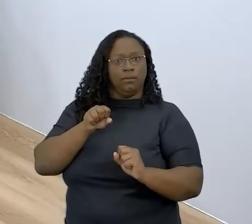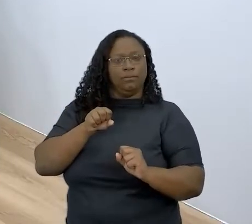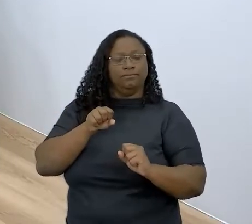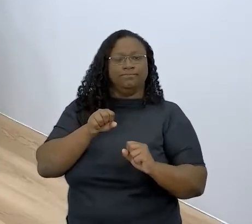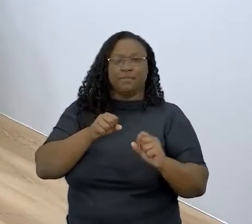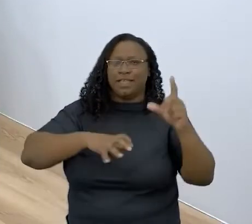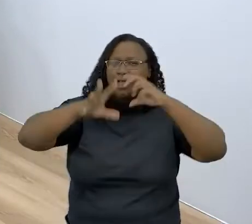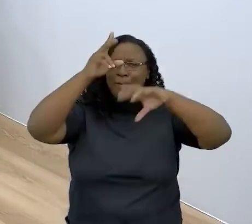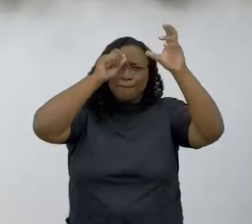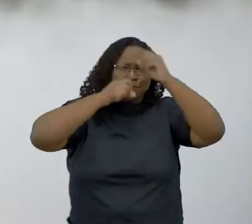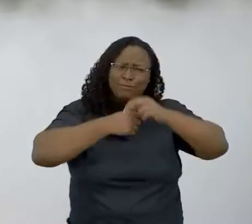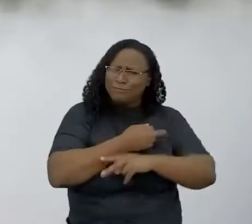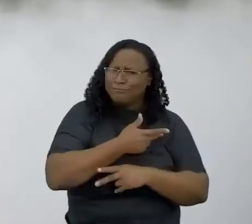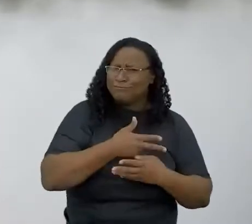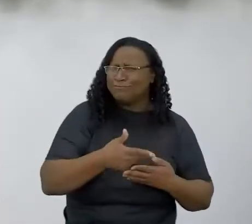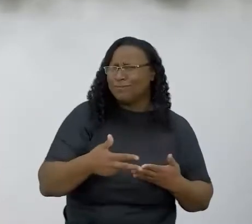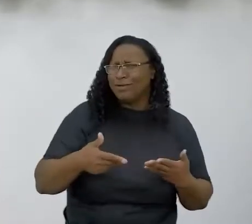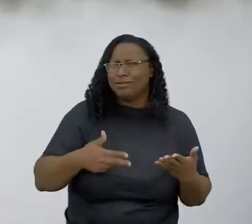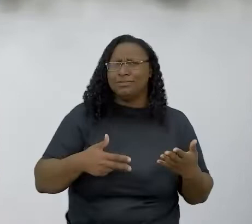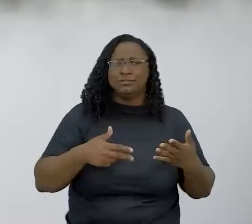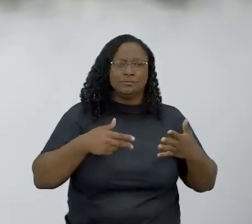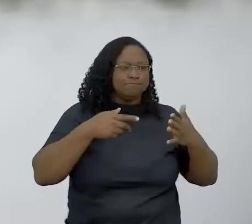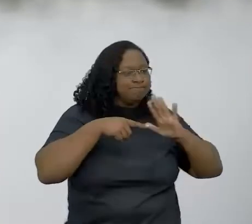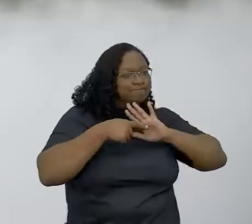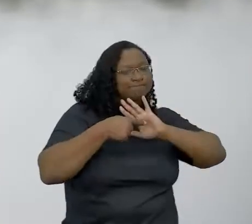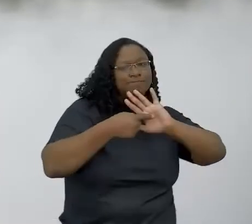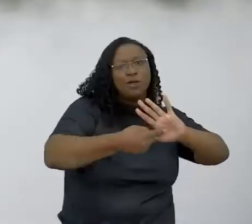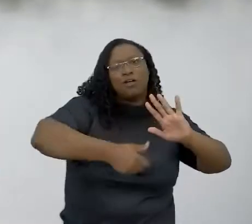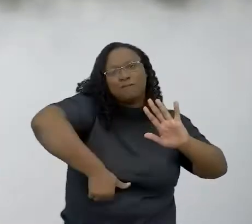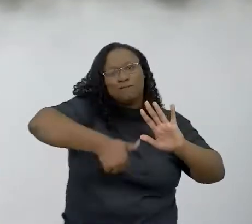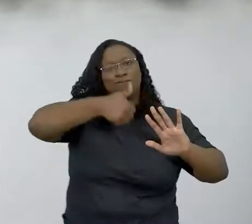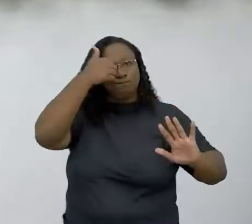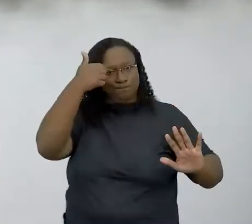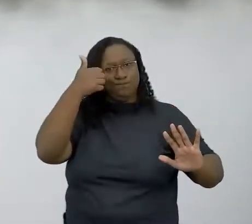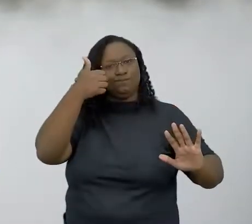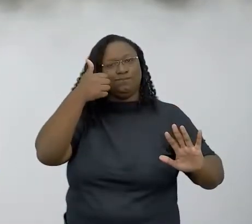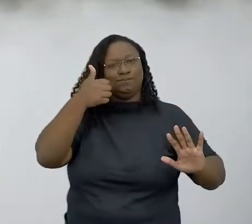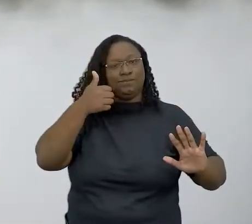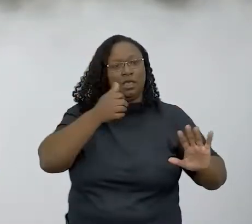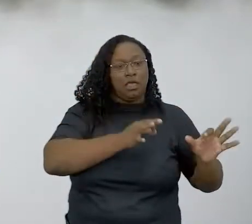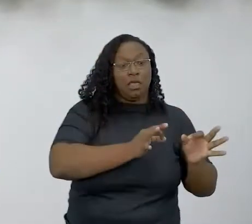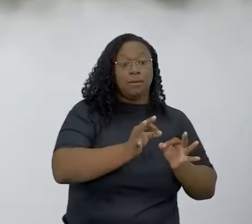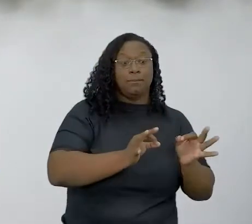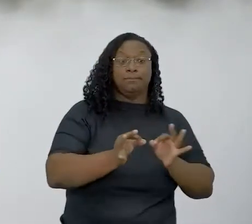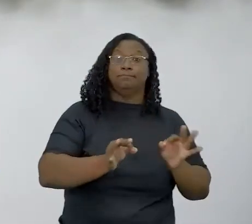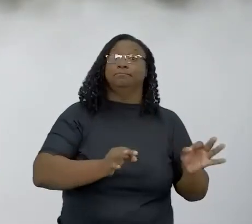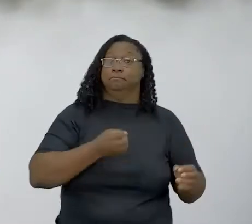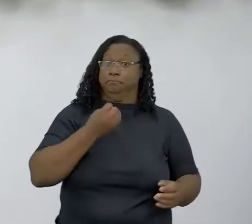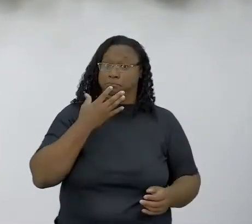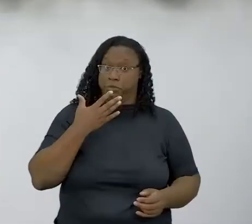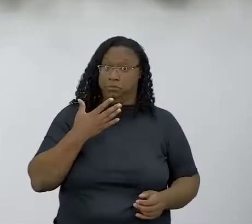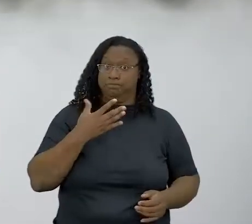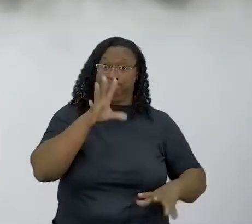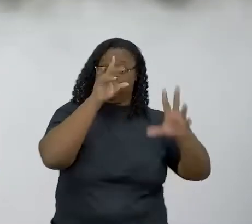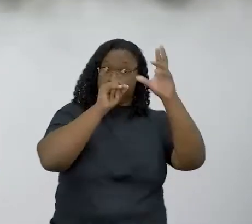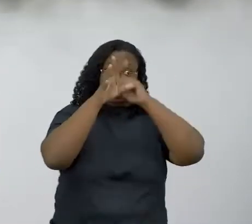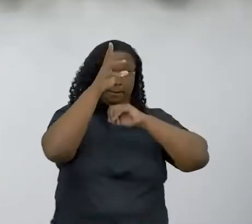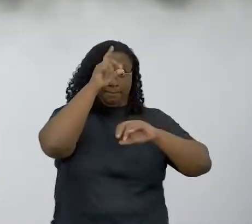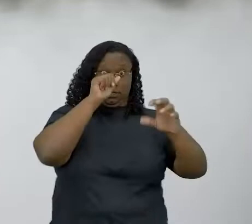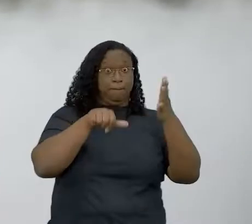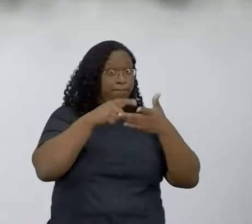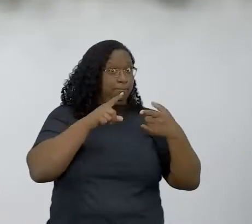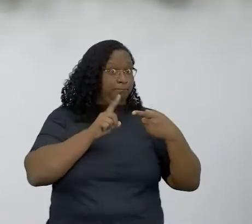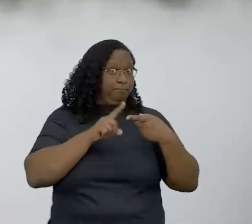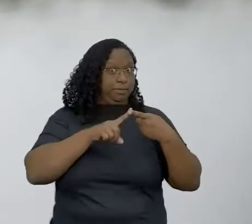coisas para conseguir entregar um resultado. E o planejamento, ele foi fundamental. Então, assim, primeiro, aprender tudo que eu podia